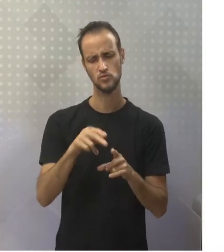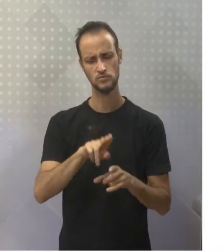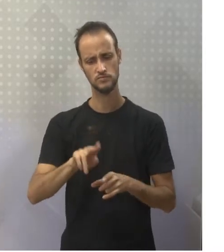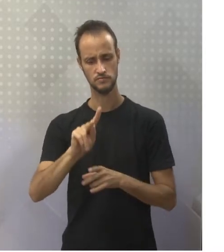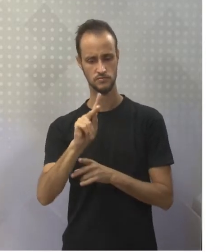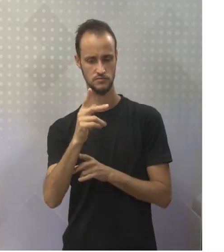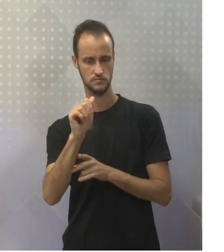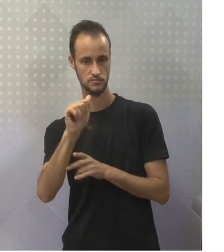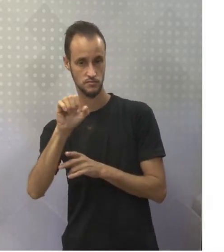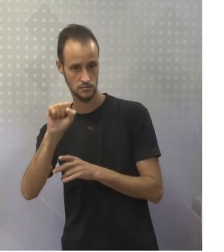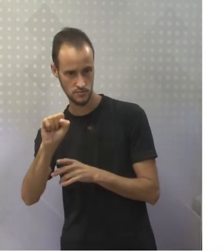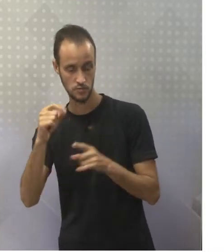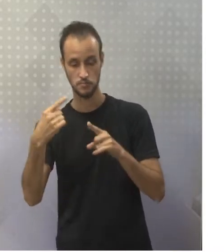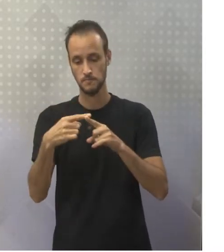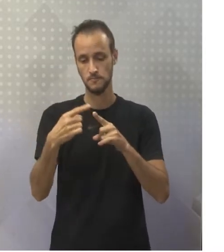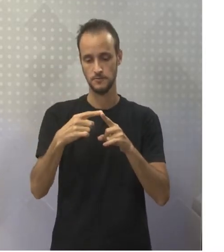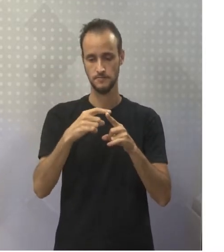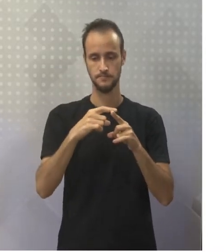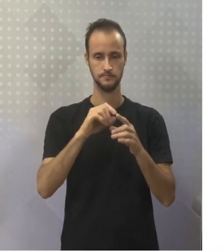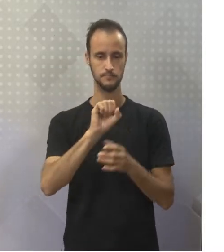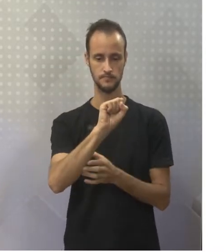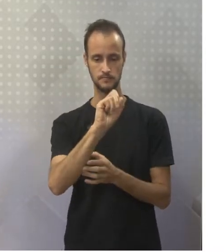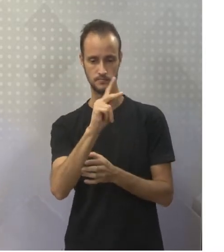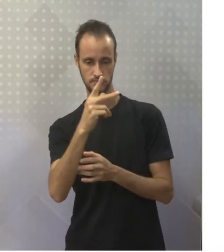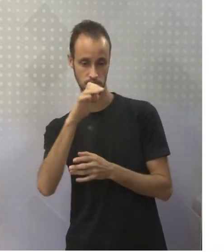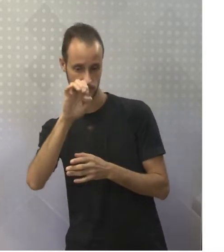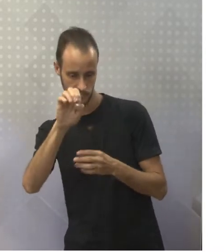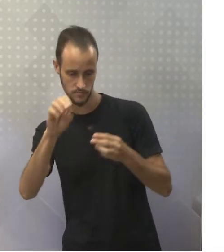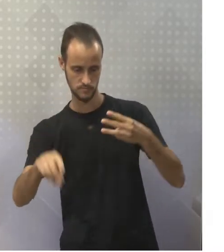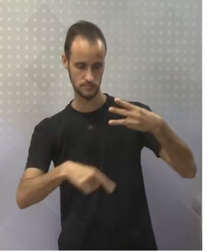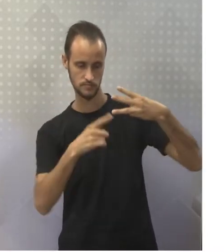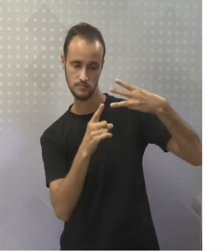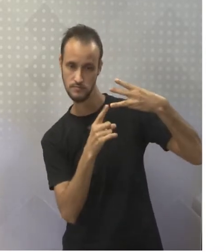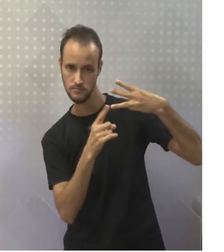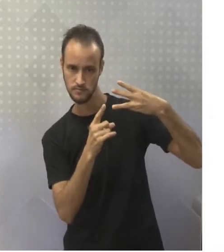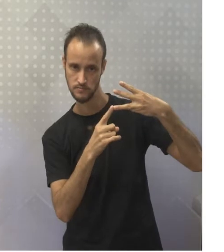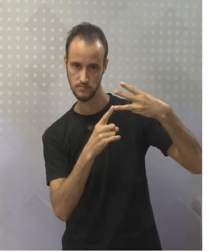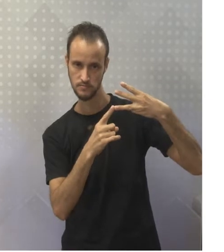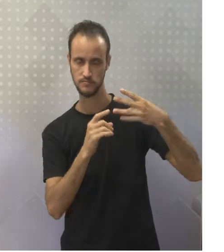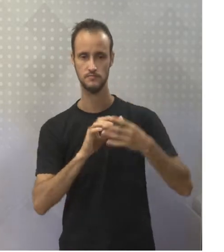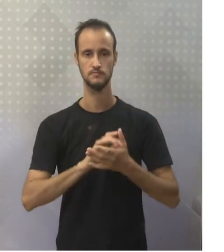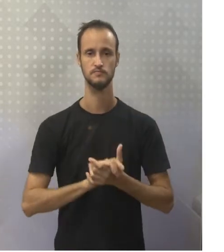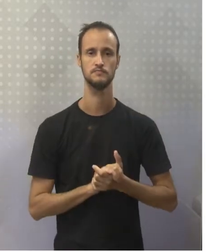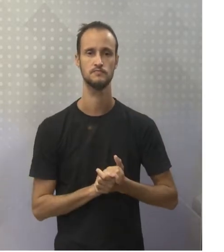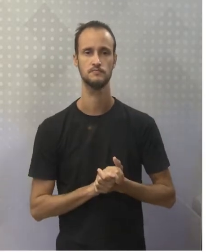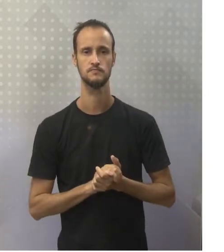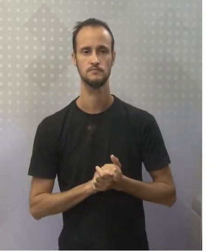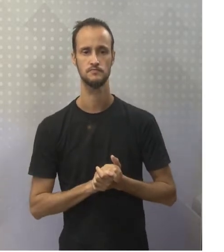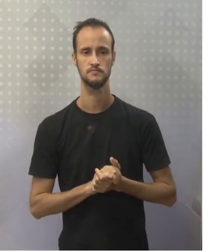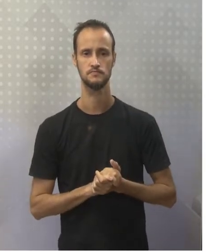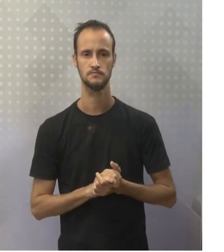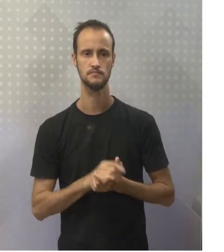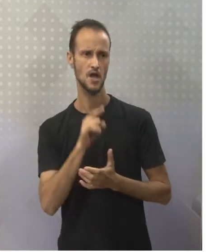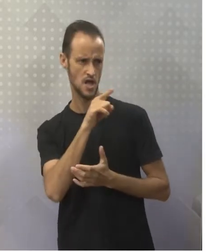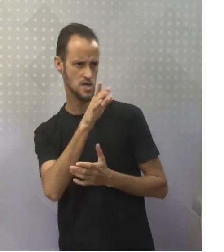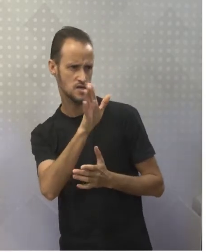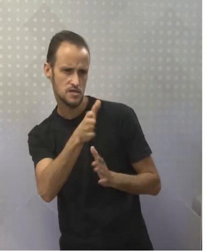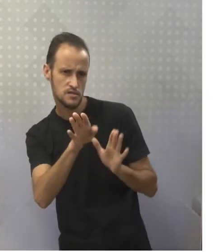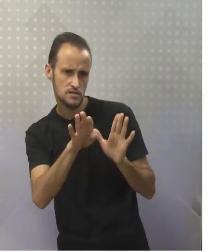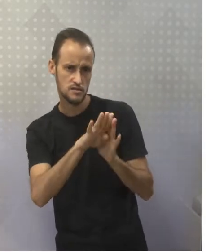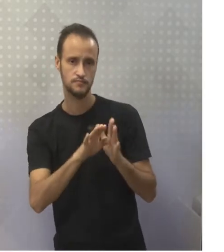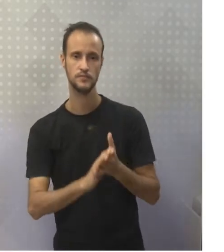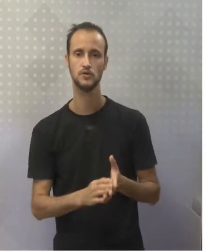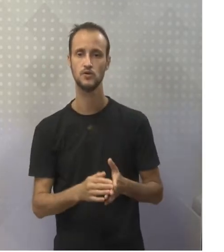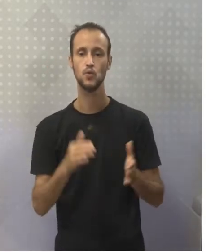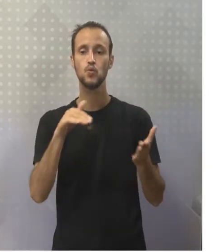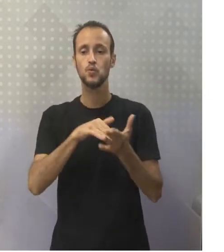Porque she é terceira pessoa. Então, Has she arrived yet? Ela já tem chegado. E no último exemplo, eu